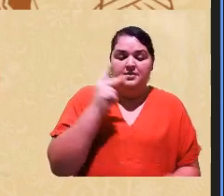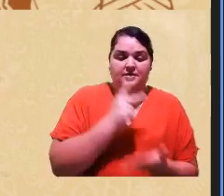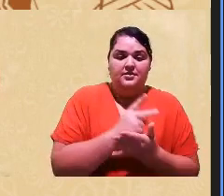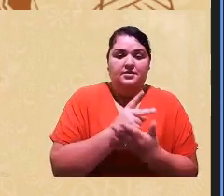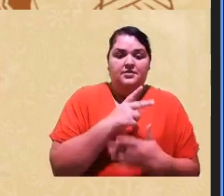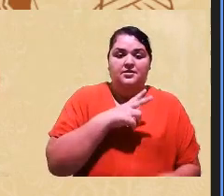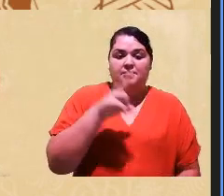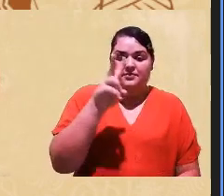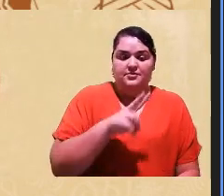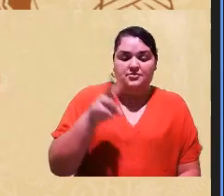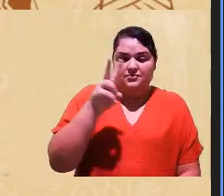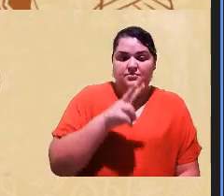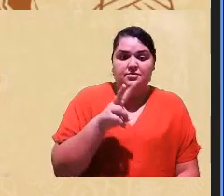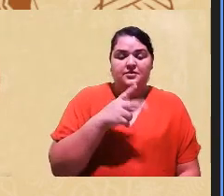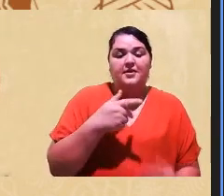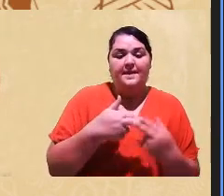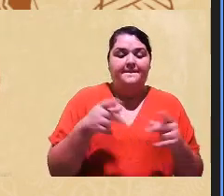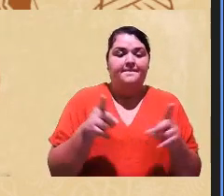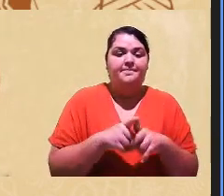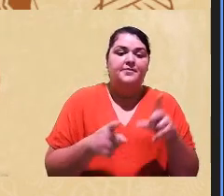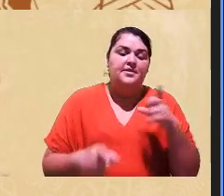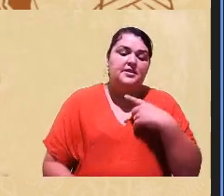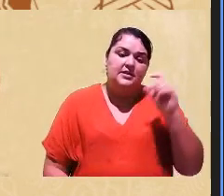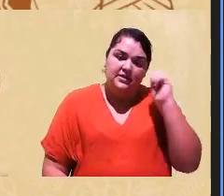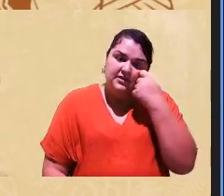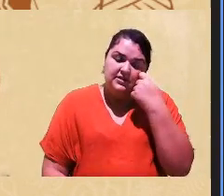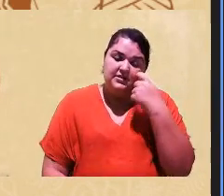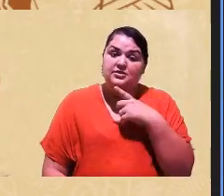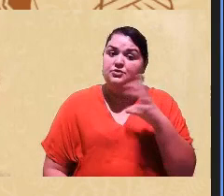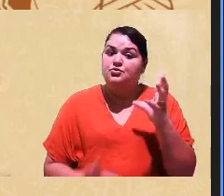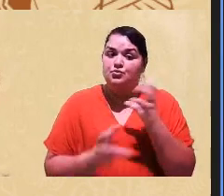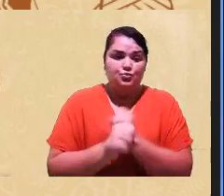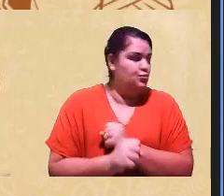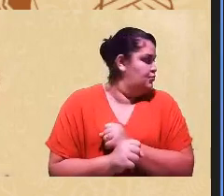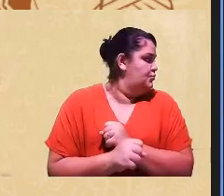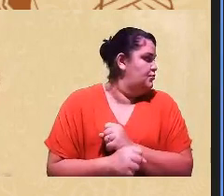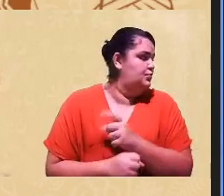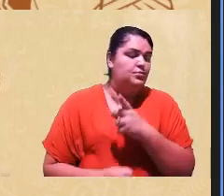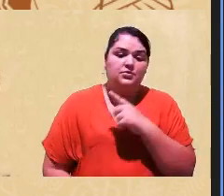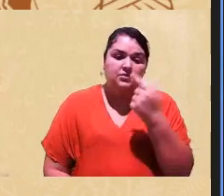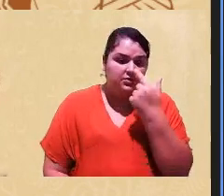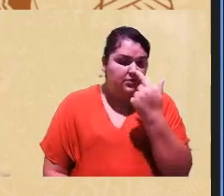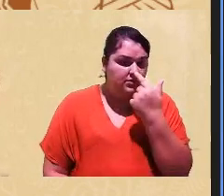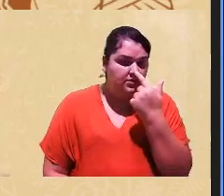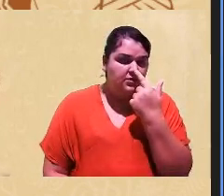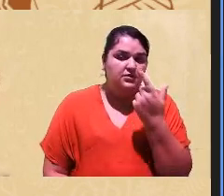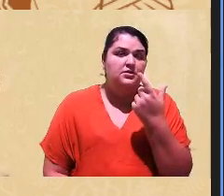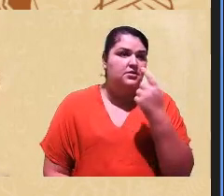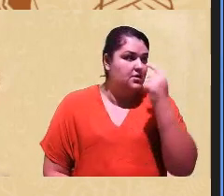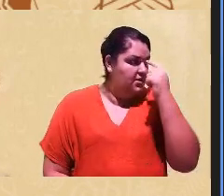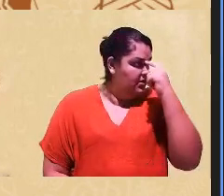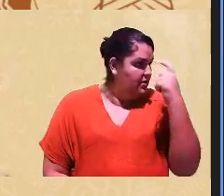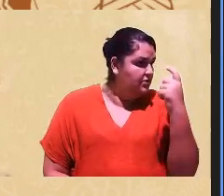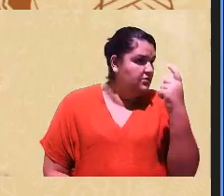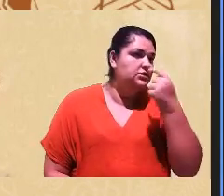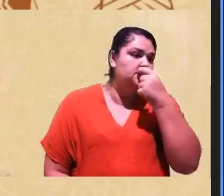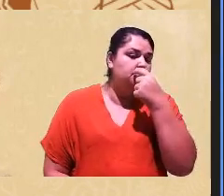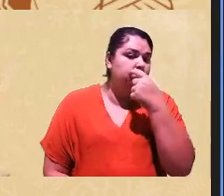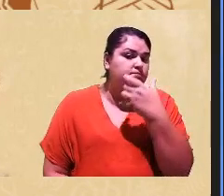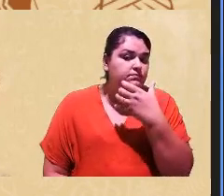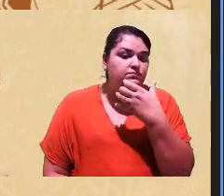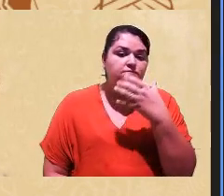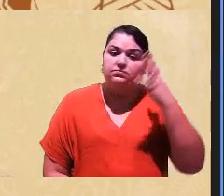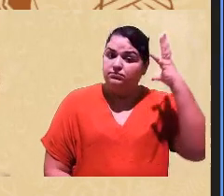indígena eles eram negros escuros com nariz grande boca e cabelo